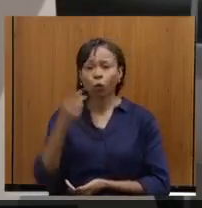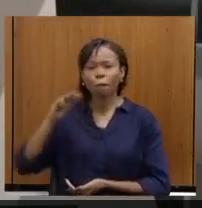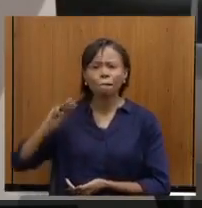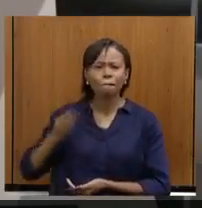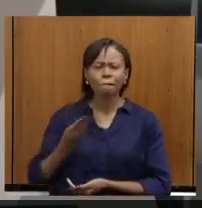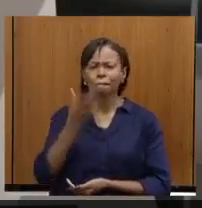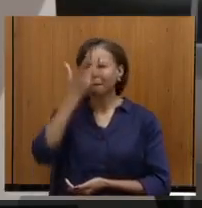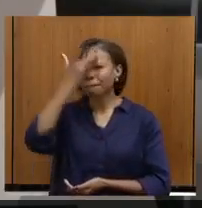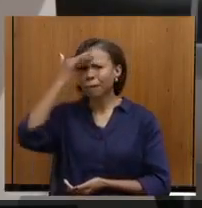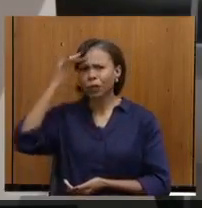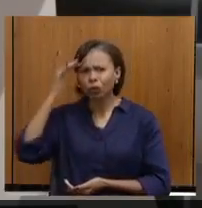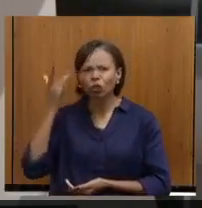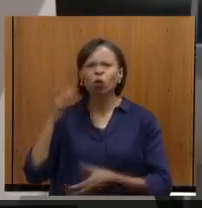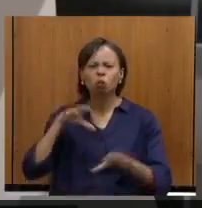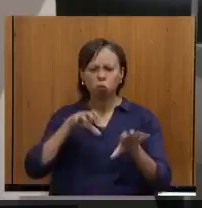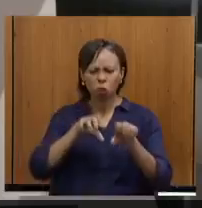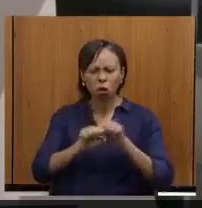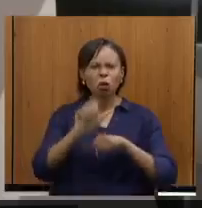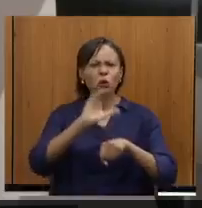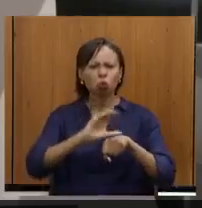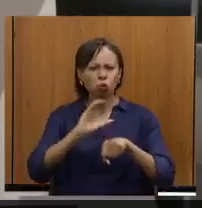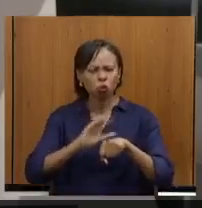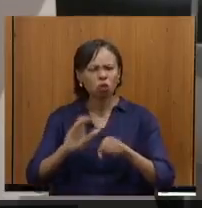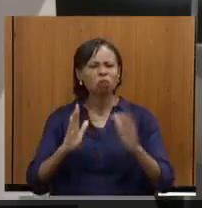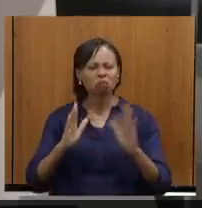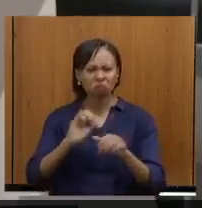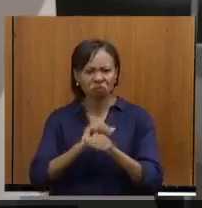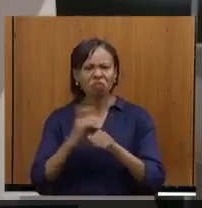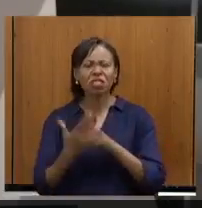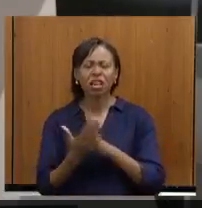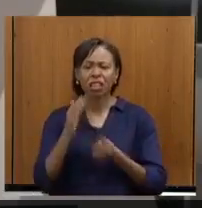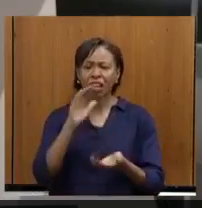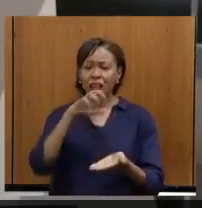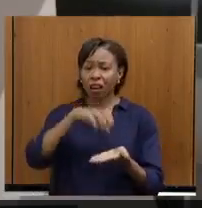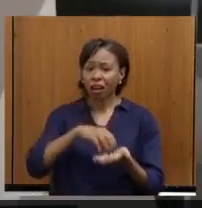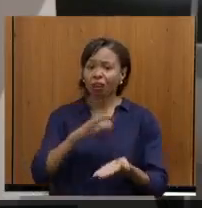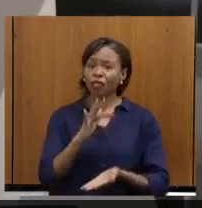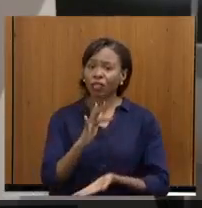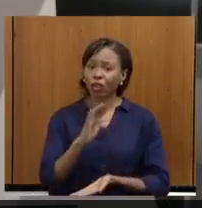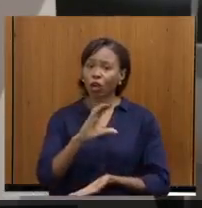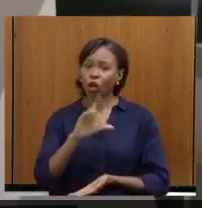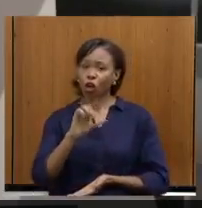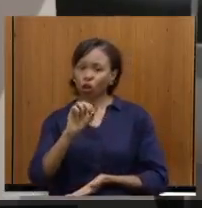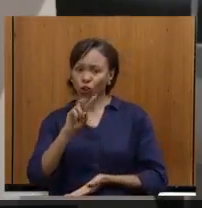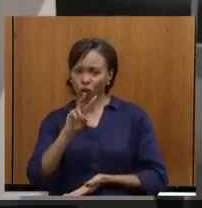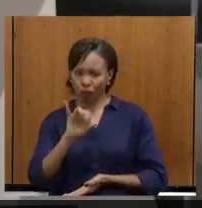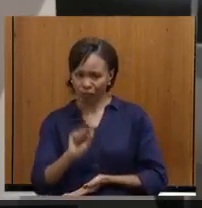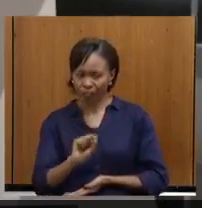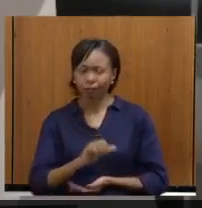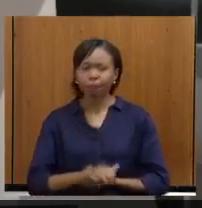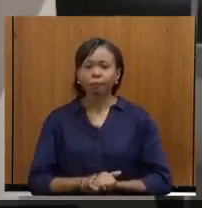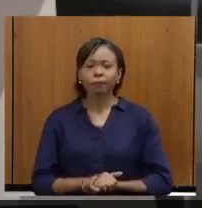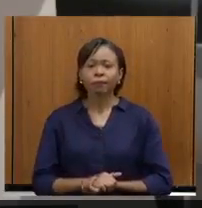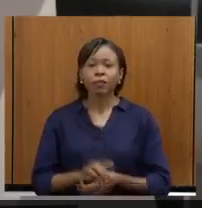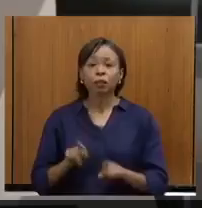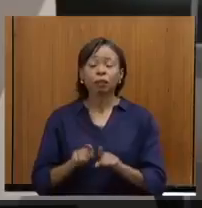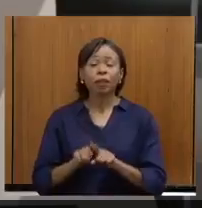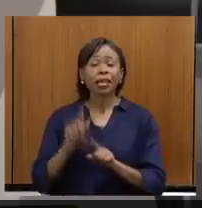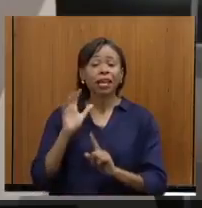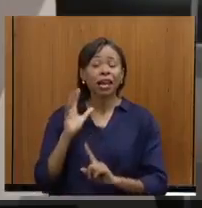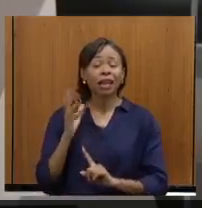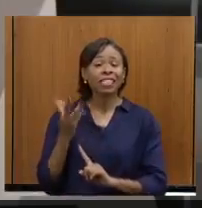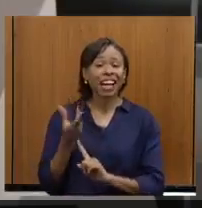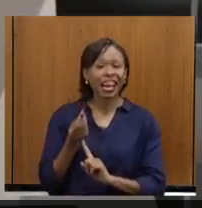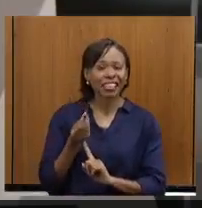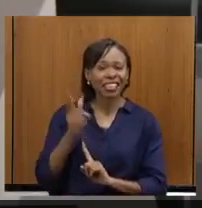alcançadas, mesmo em pandemia, pela Fundação Clóvis Salgado. Vamos passar. A Fundação de Arte Ouro Preto, pela primeira